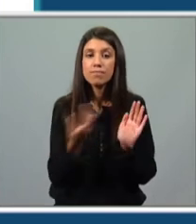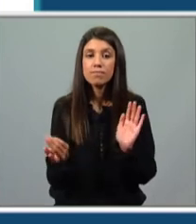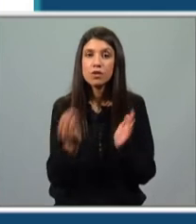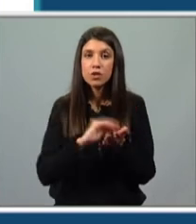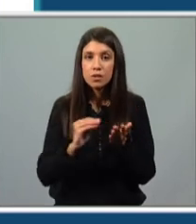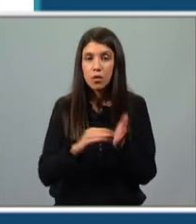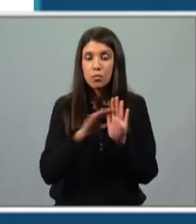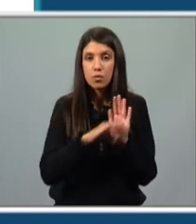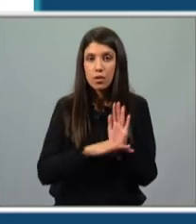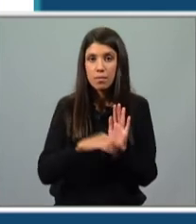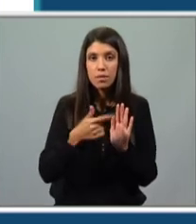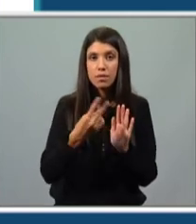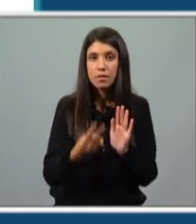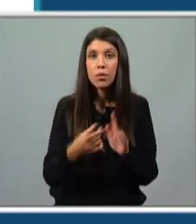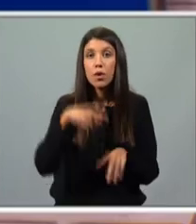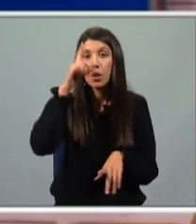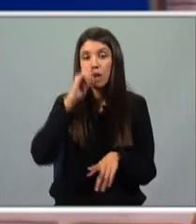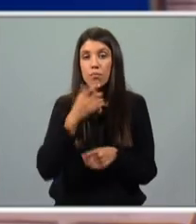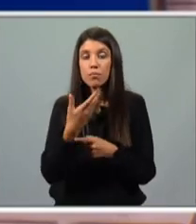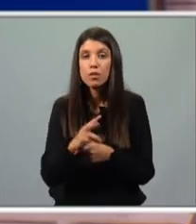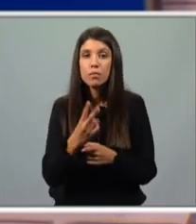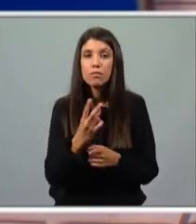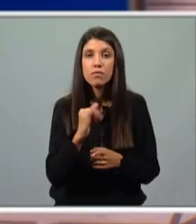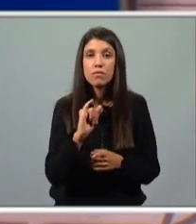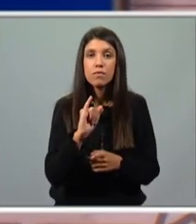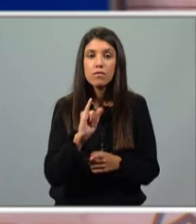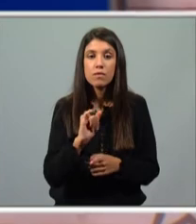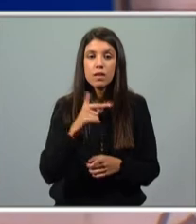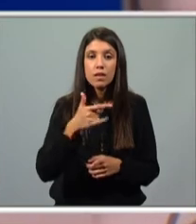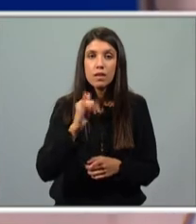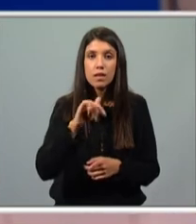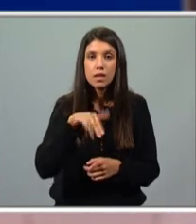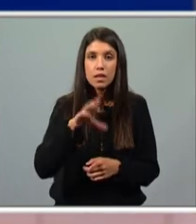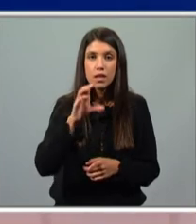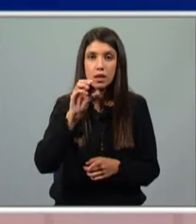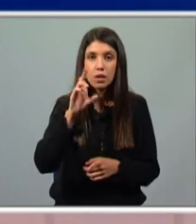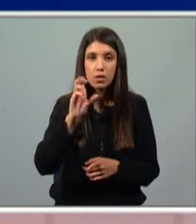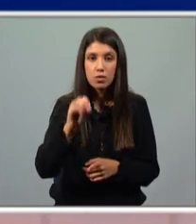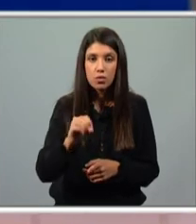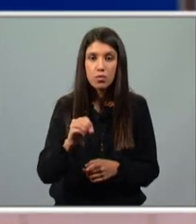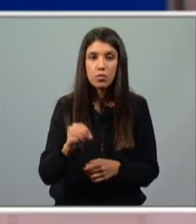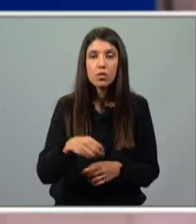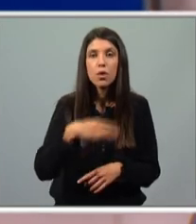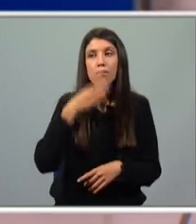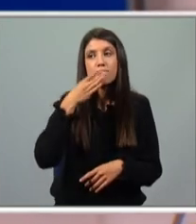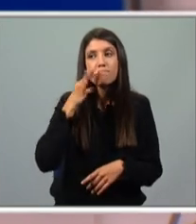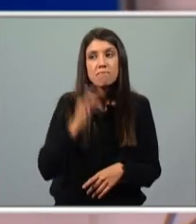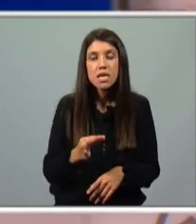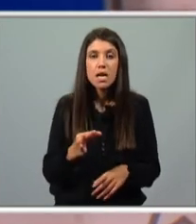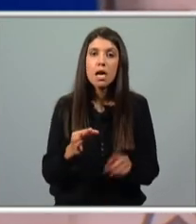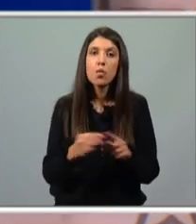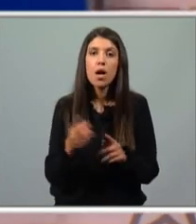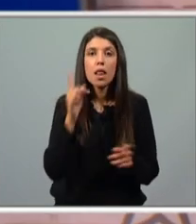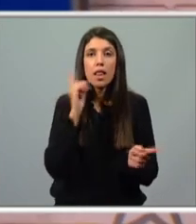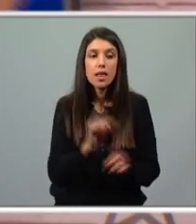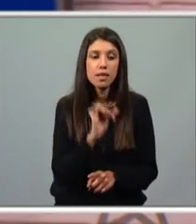crianças. Olha, eu lembro-me sempre do Vitinho, que era um vídeo que eu julgo que tinha. A letra era da autoria dela. Era um